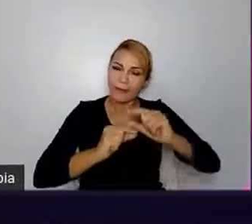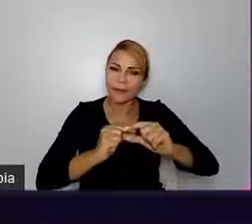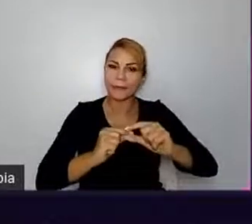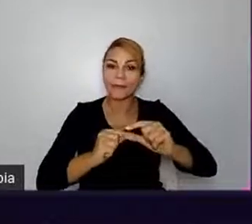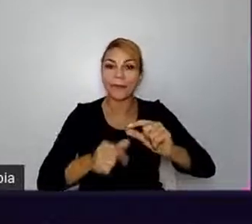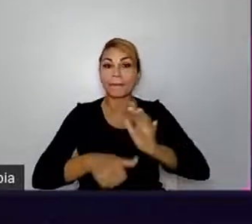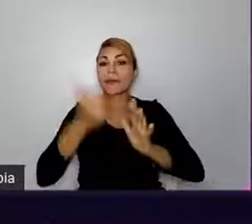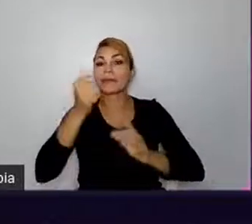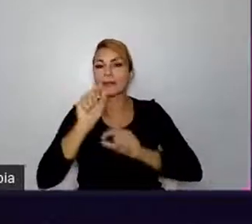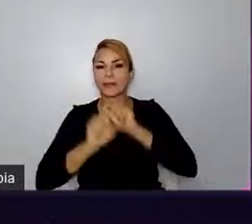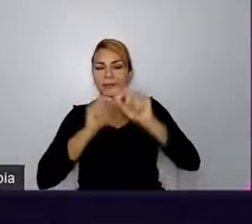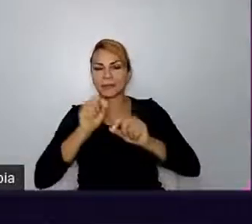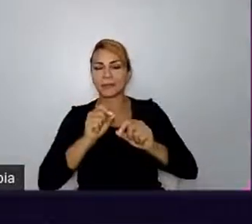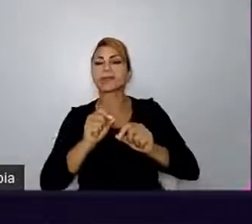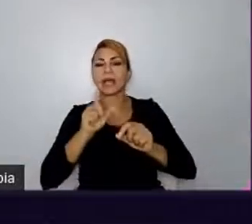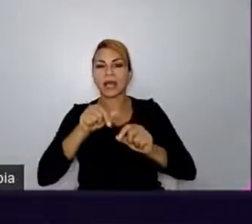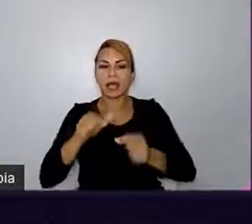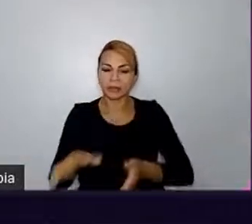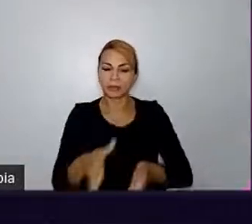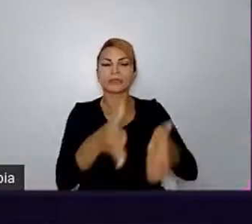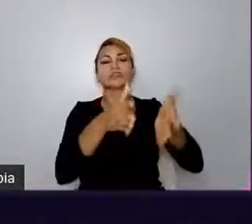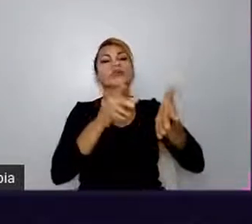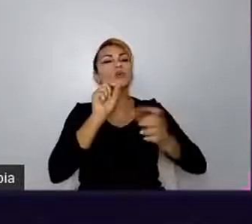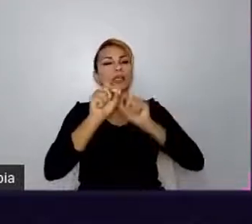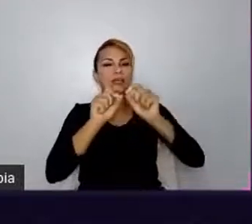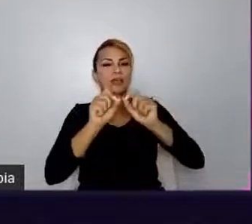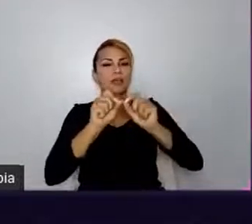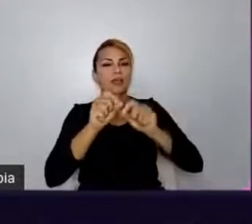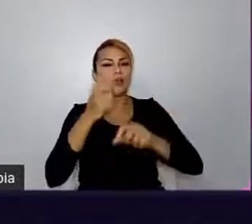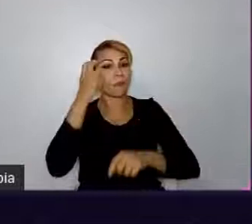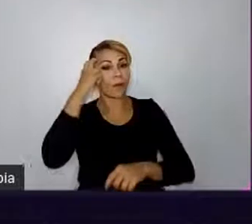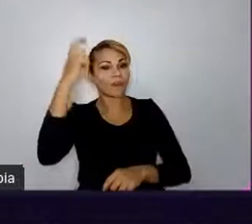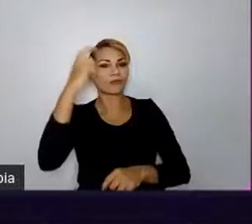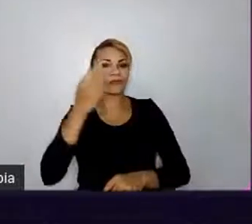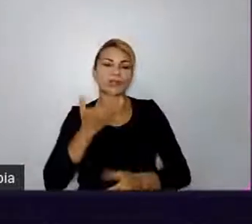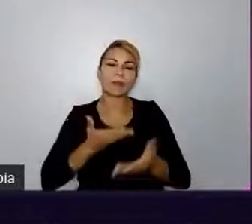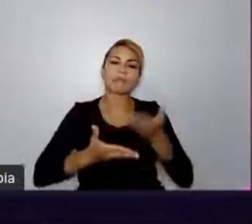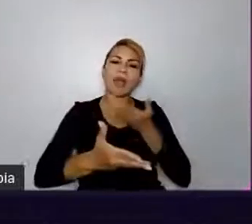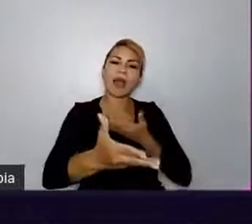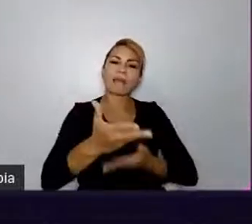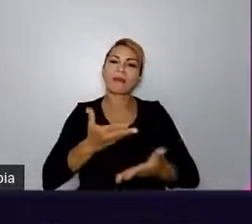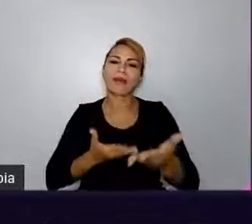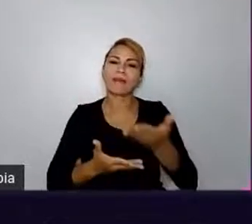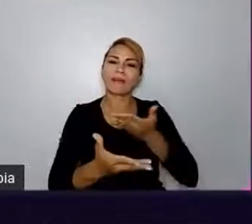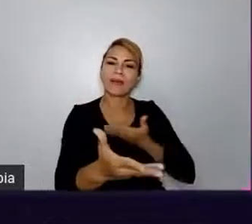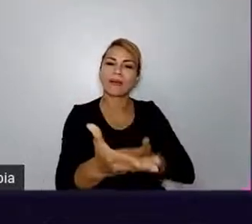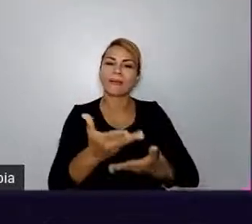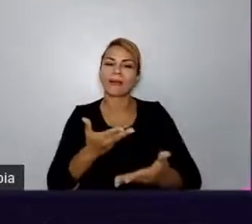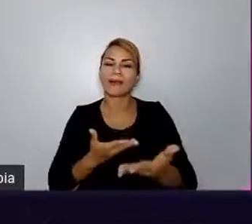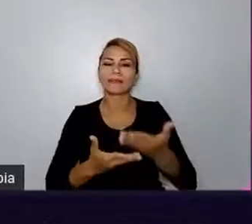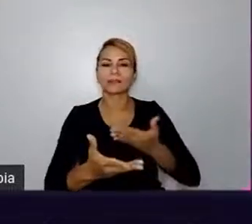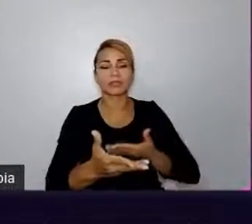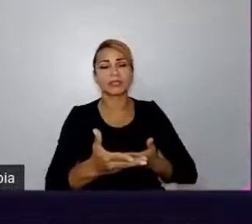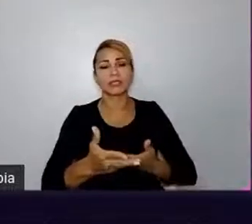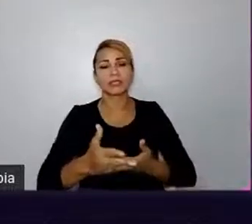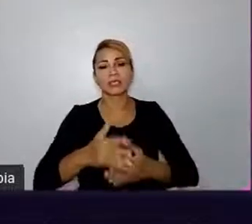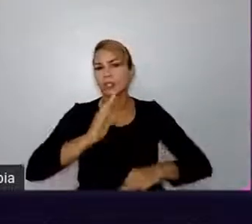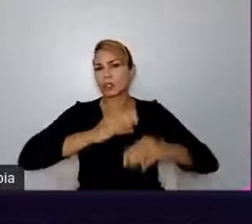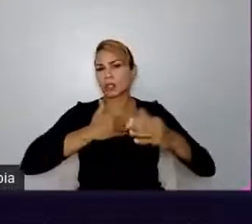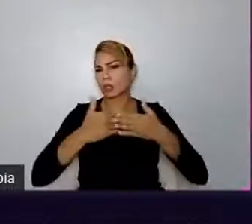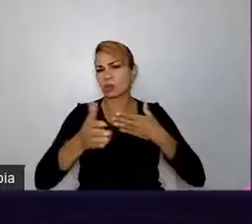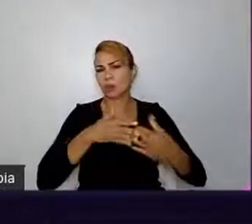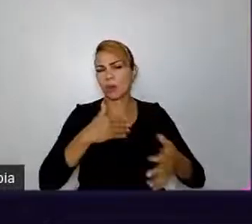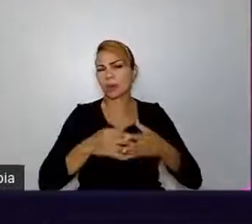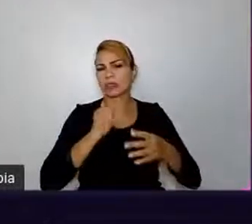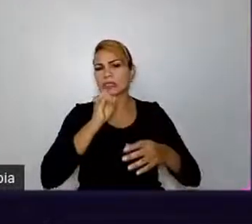tentar cultivar uma cultura de feedback. E assim, independente de você estar em uma posição de poder, ser gerente,